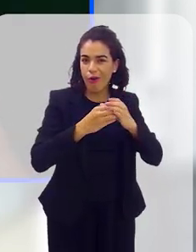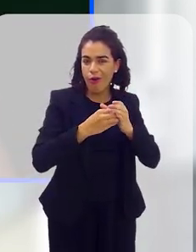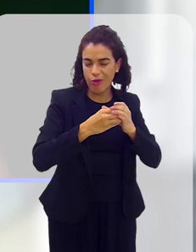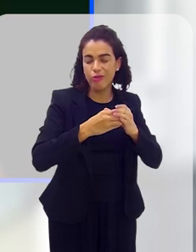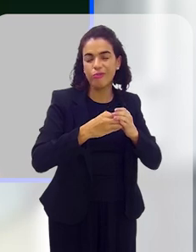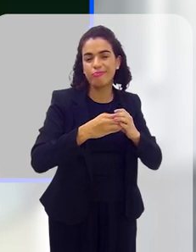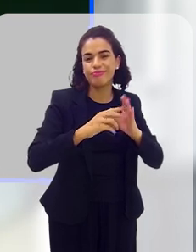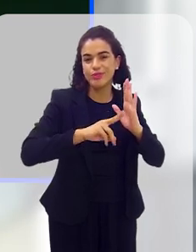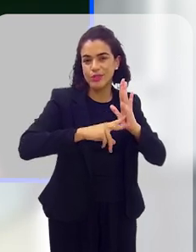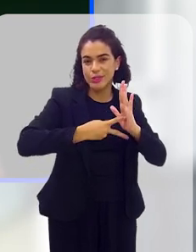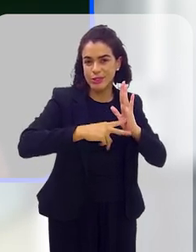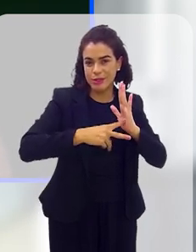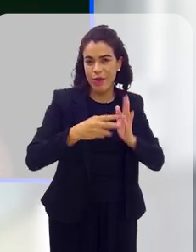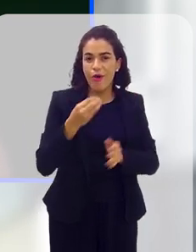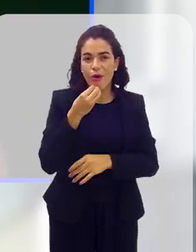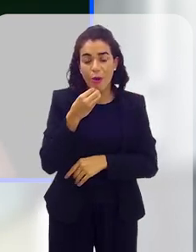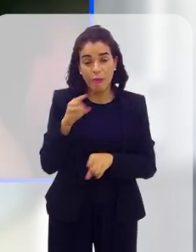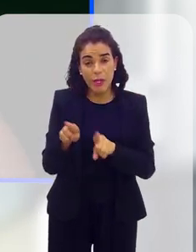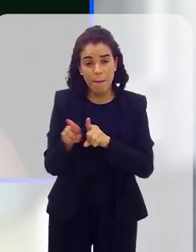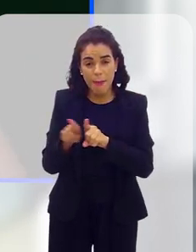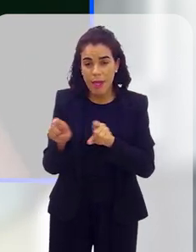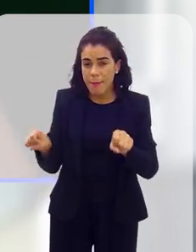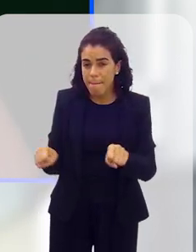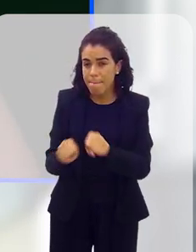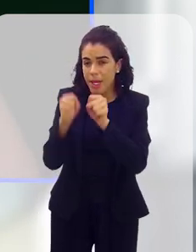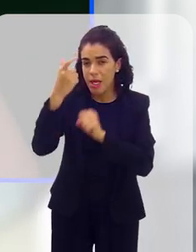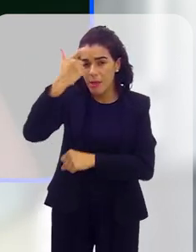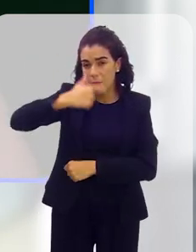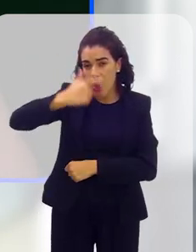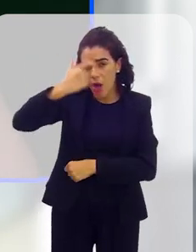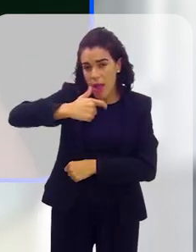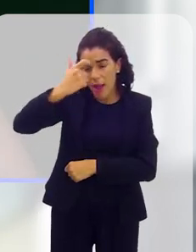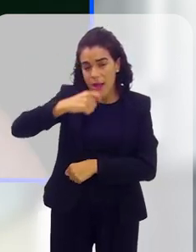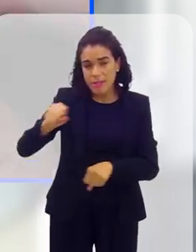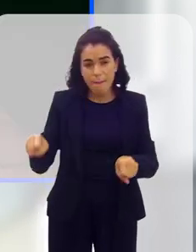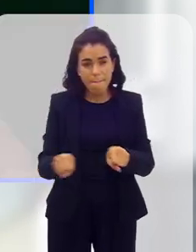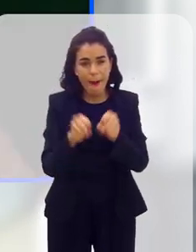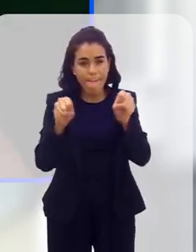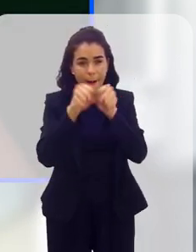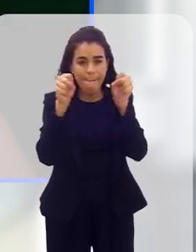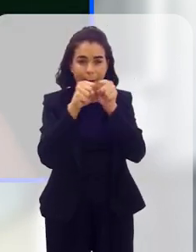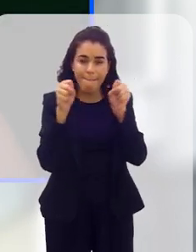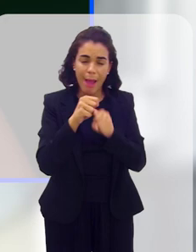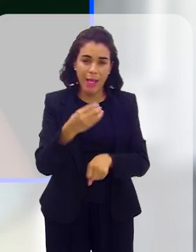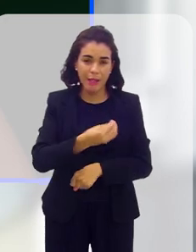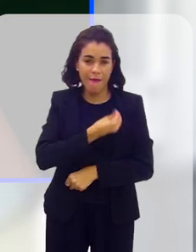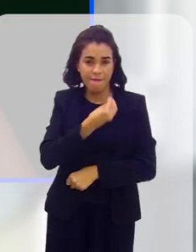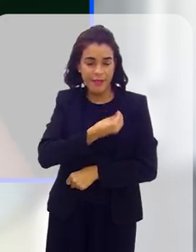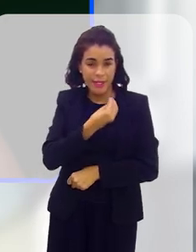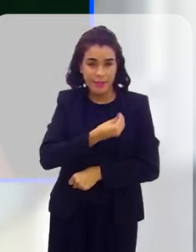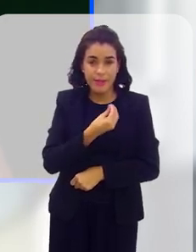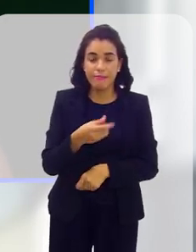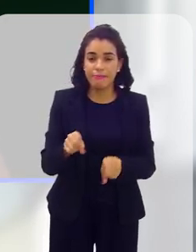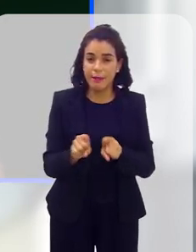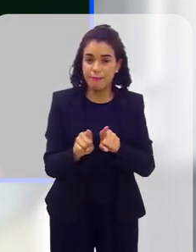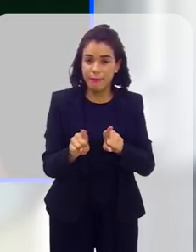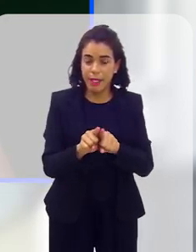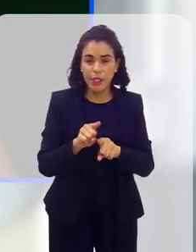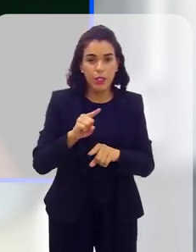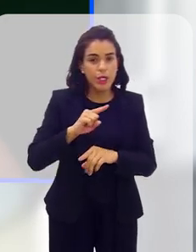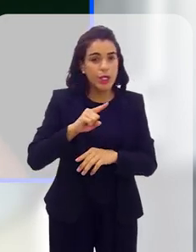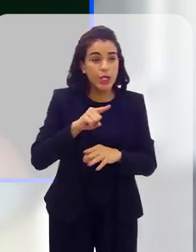coletiva, né, e, óbvio, danos morais, danos materiais, enfim,